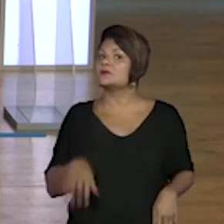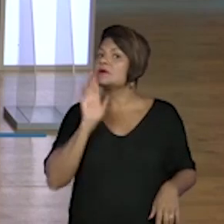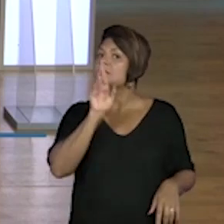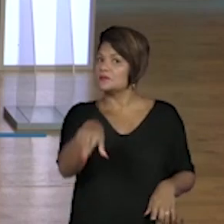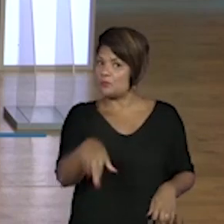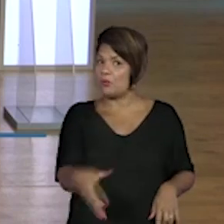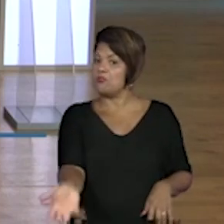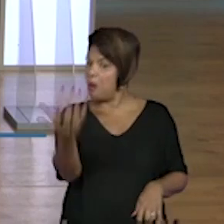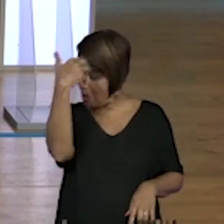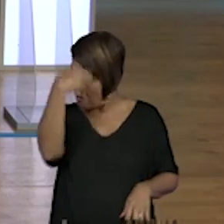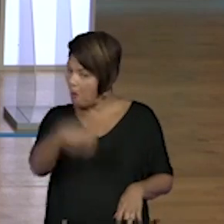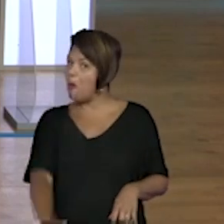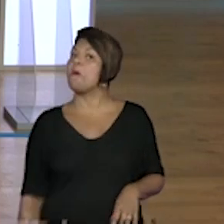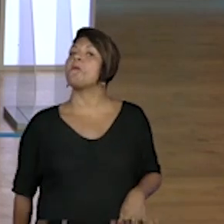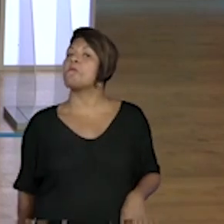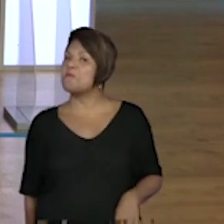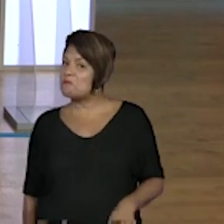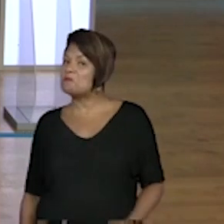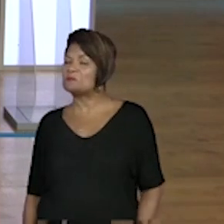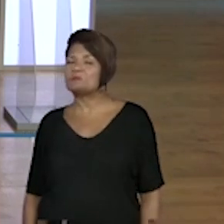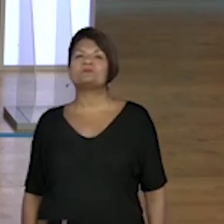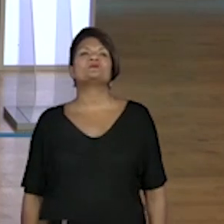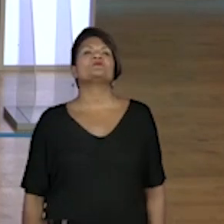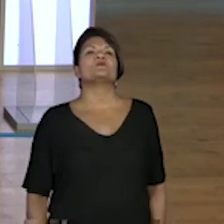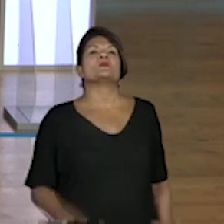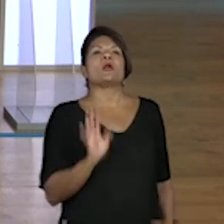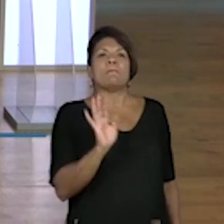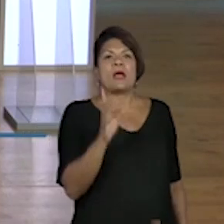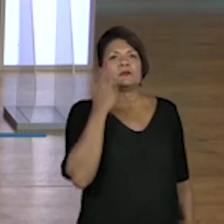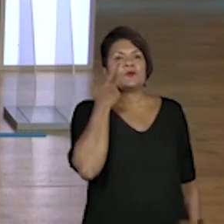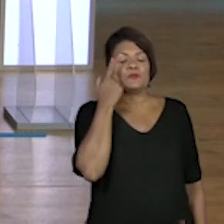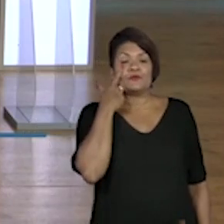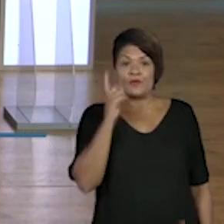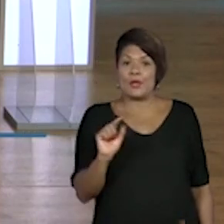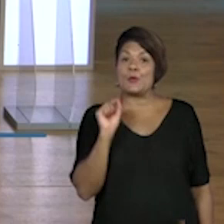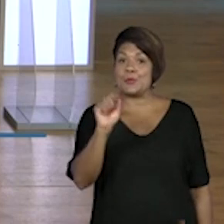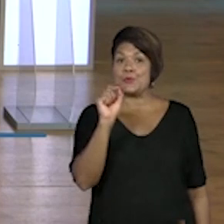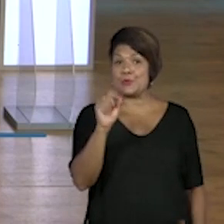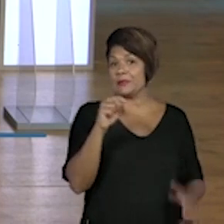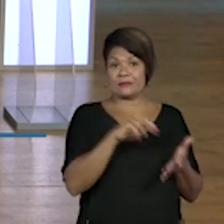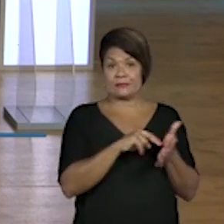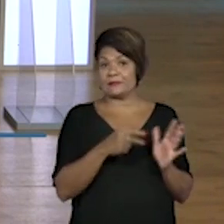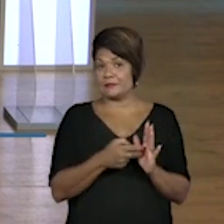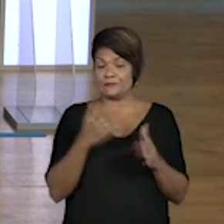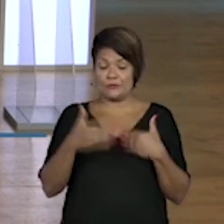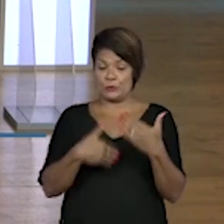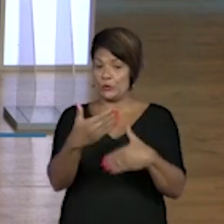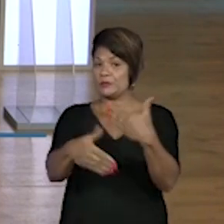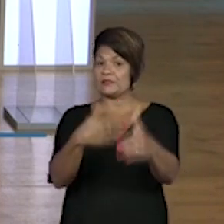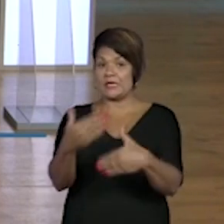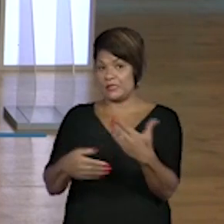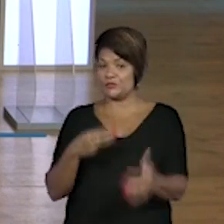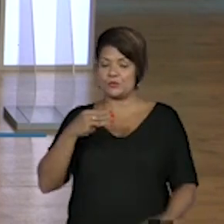uma super resposta, hein? Mas vamos ver aqui o que é o processo